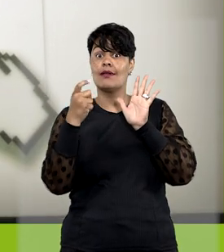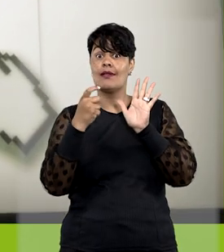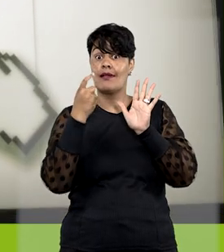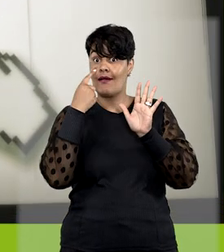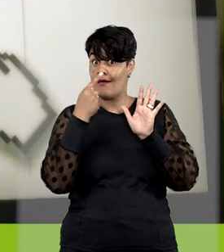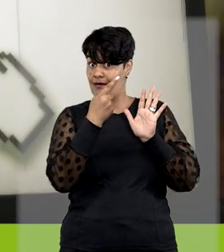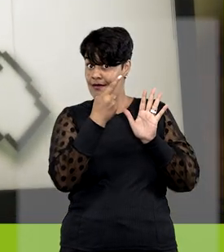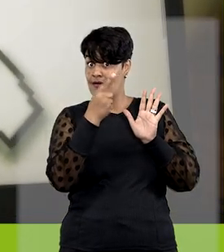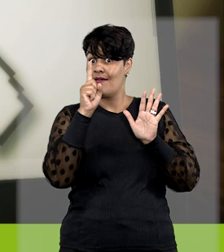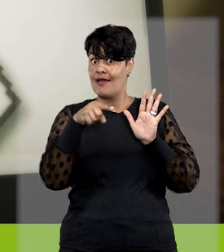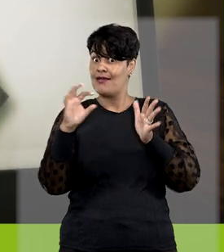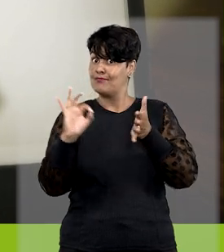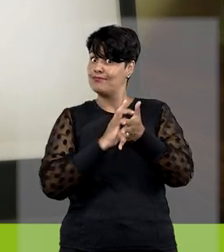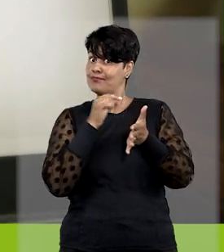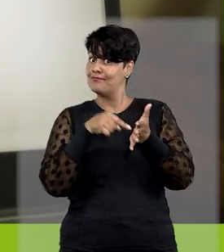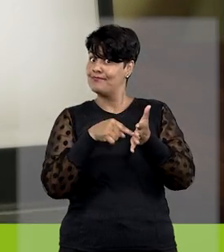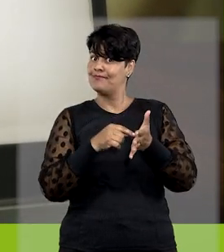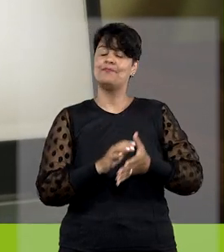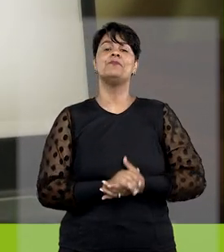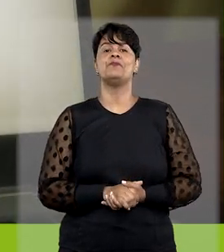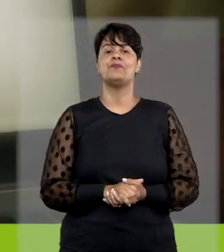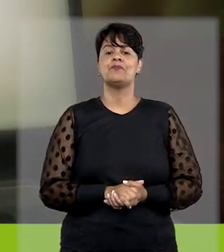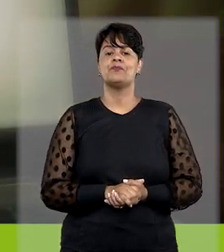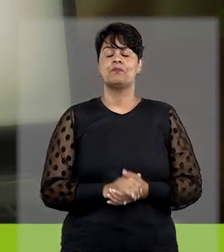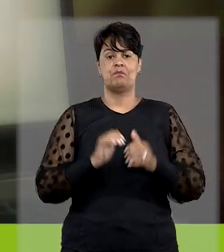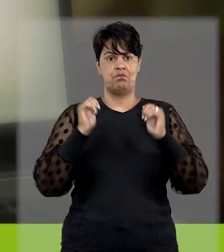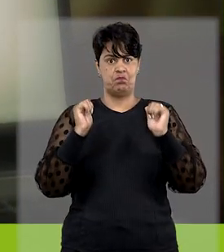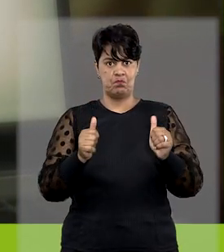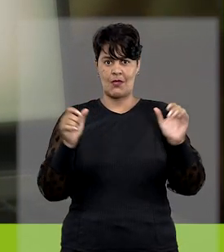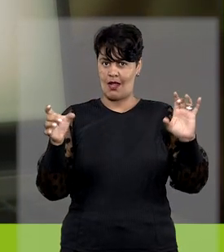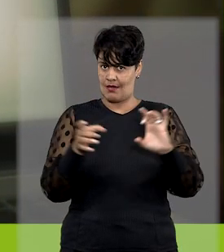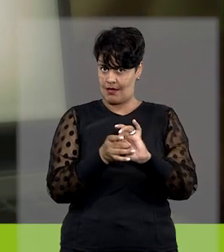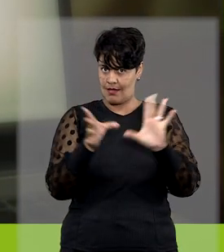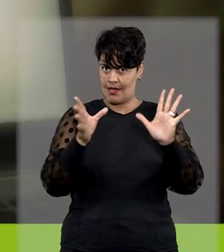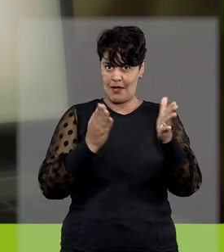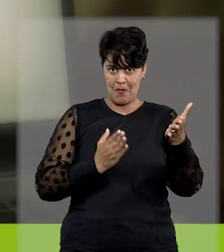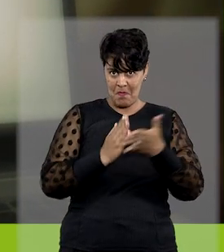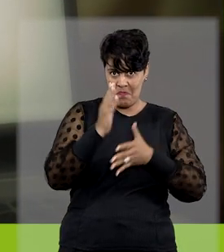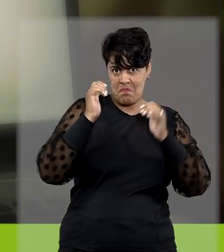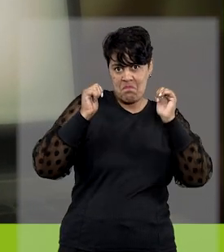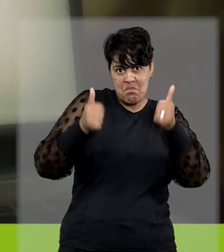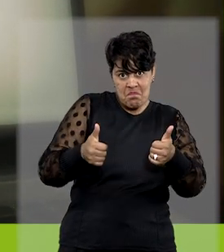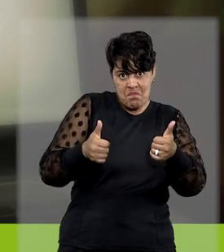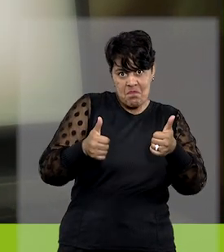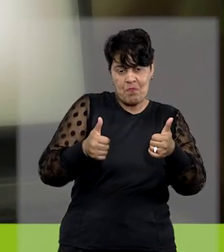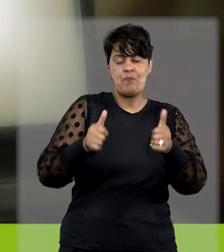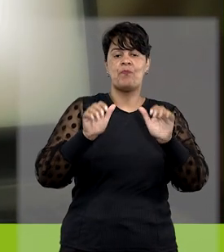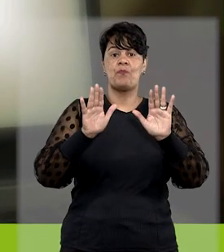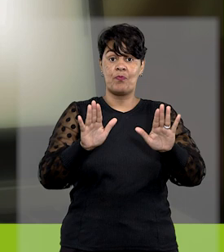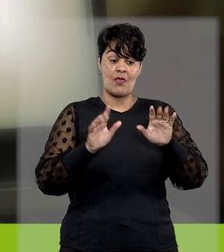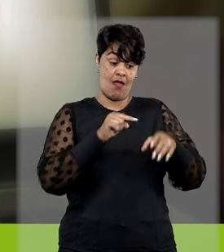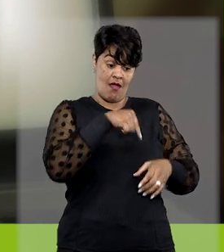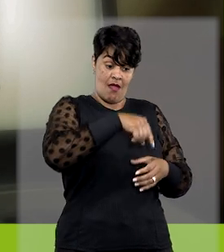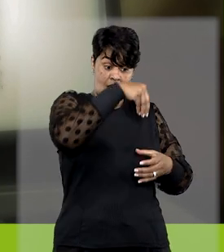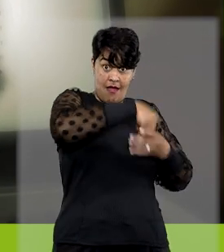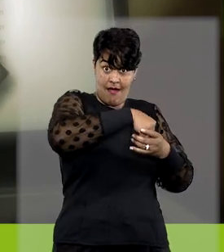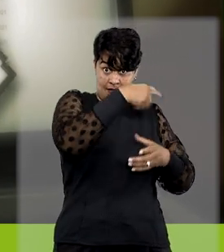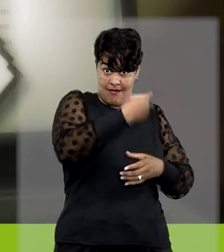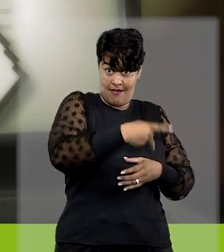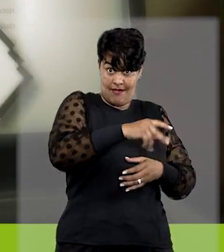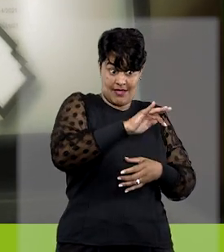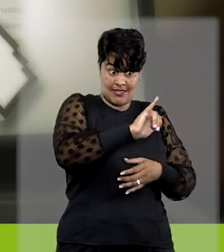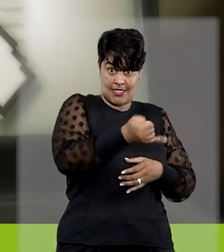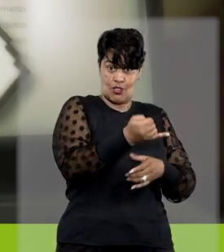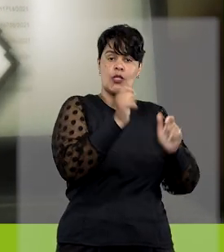clicar aqui para efetuar o registro. Após a liberação do acesso ao usuário externo no SEI, o usuário